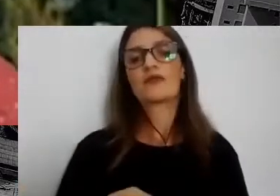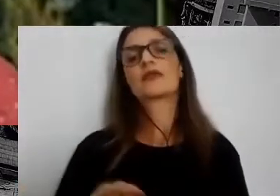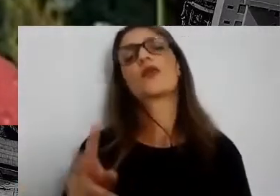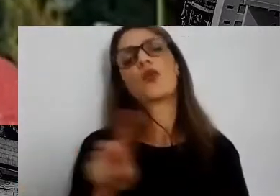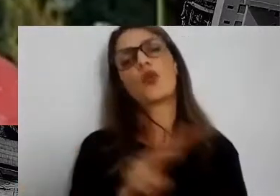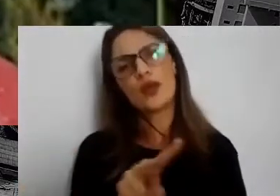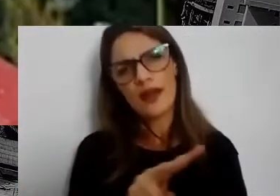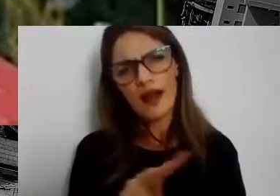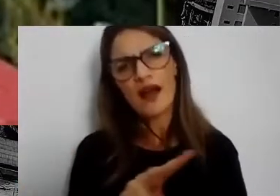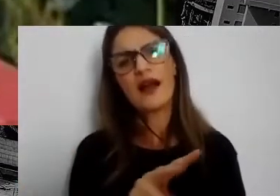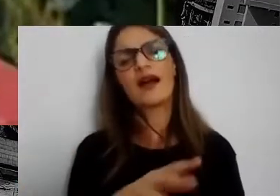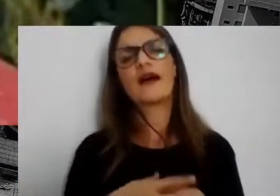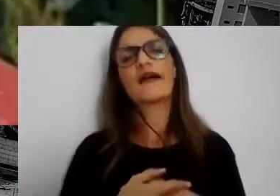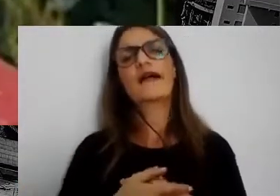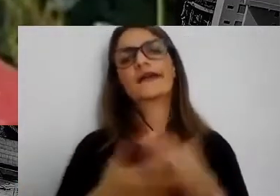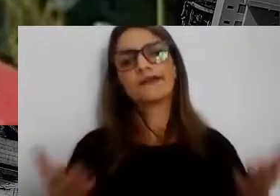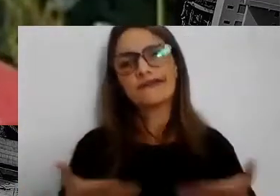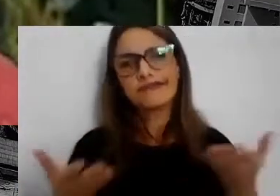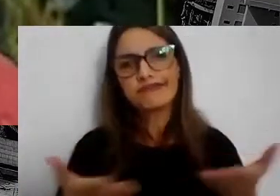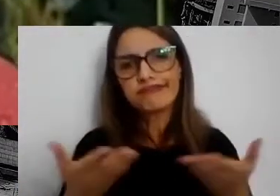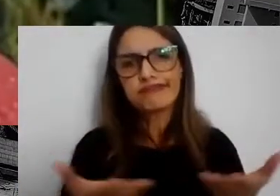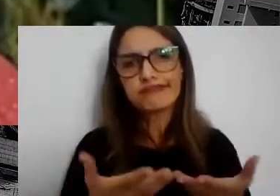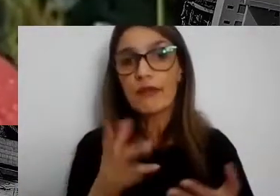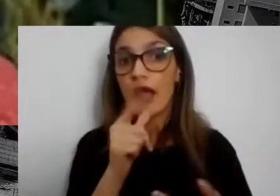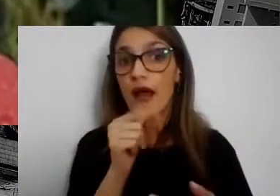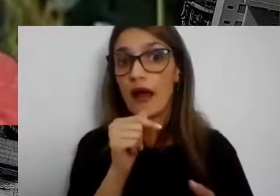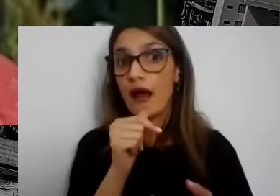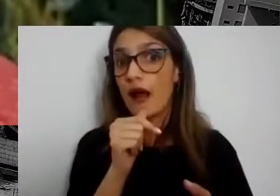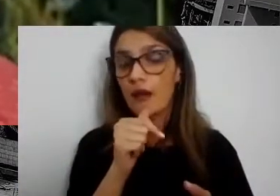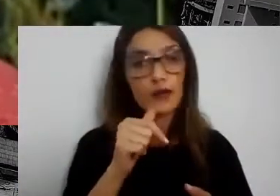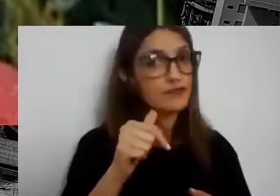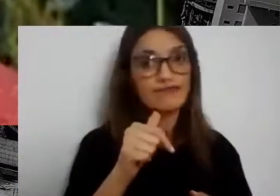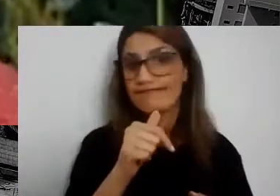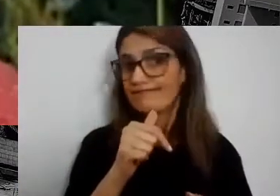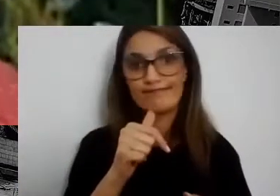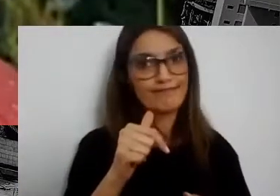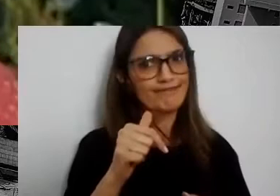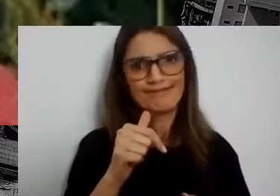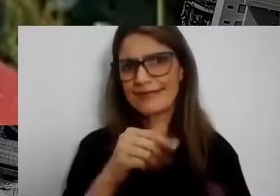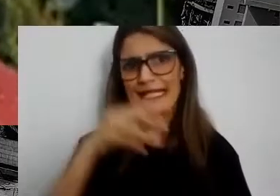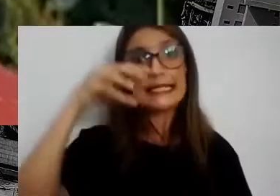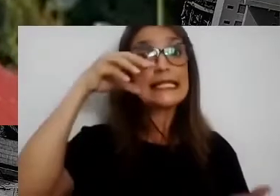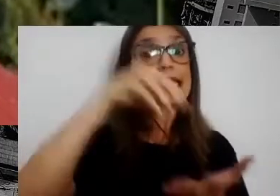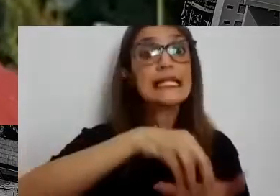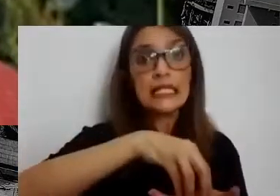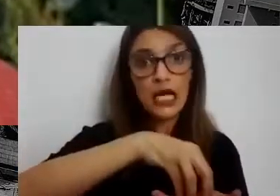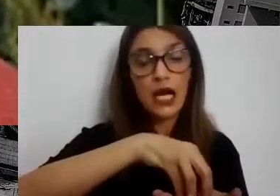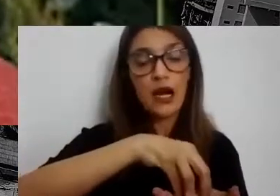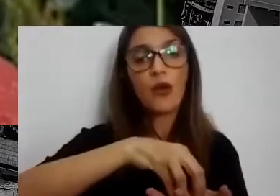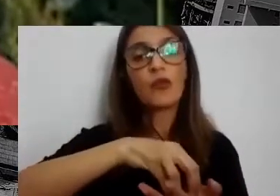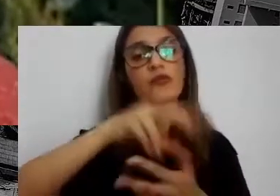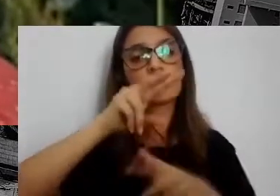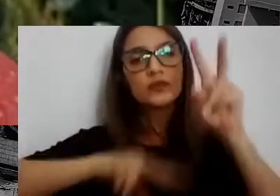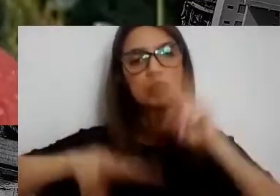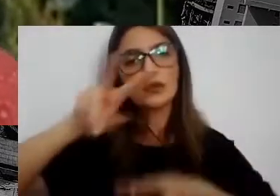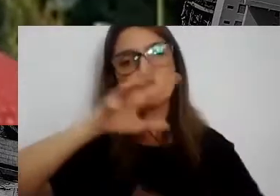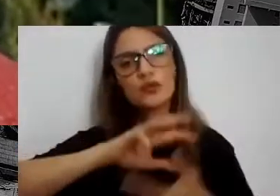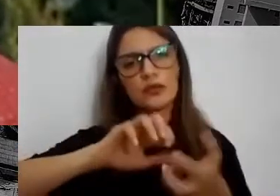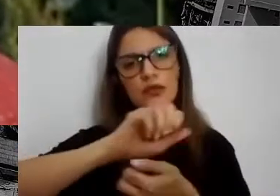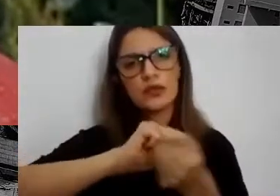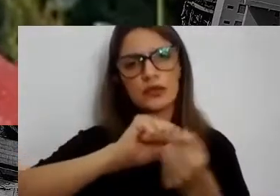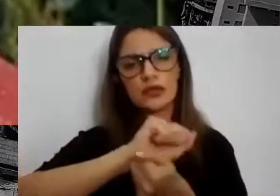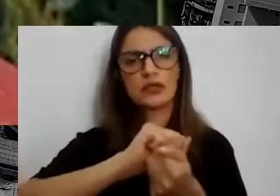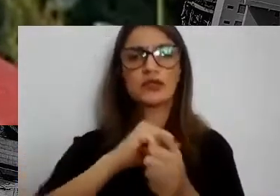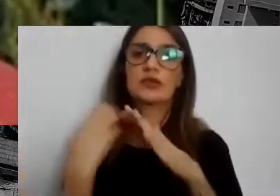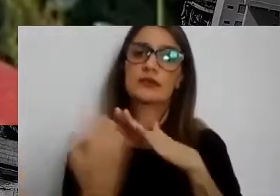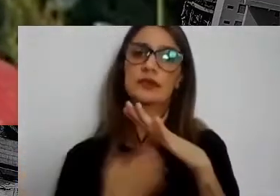fomento no acesso à água são pilares centrais para a gente como visão de sustentabilidade empresarial. Desde